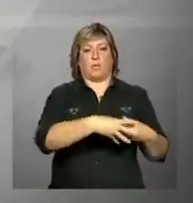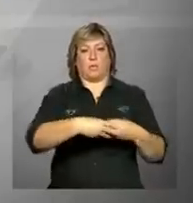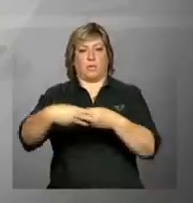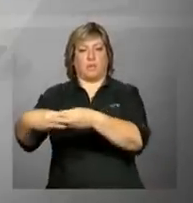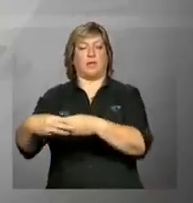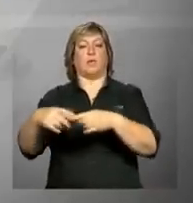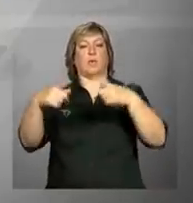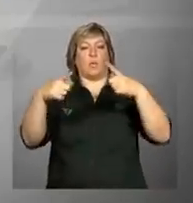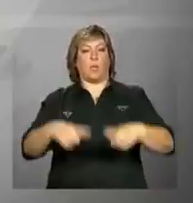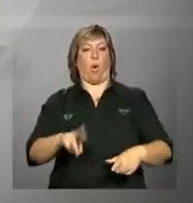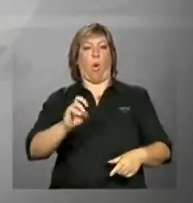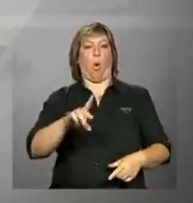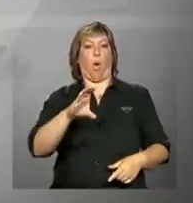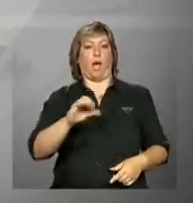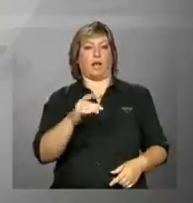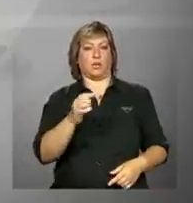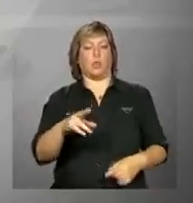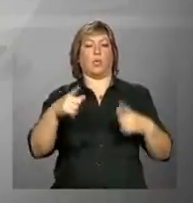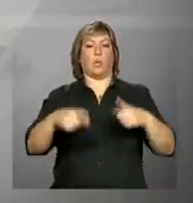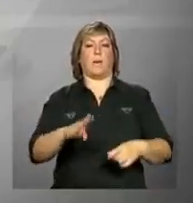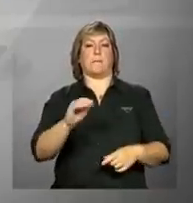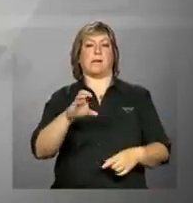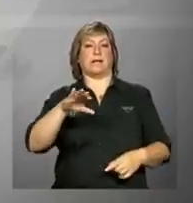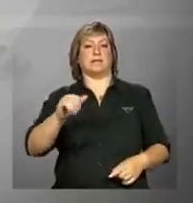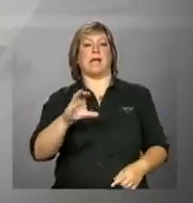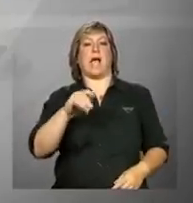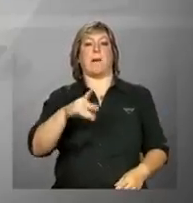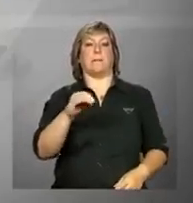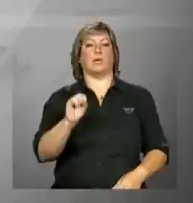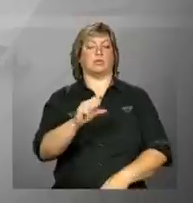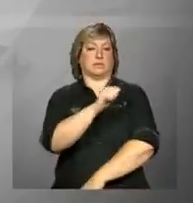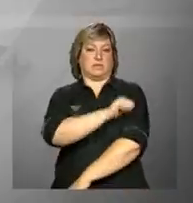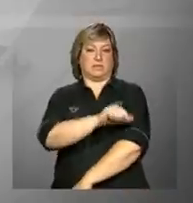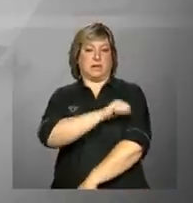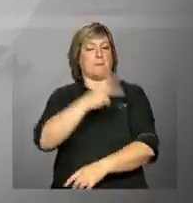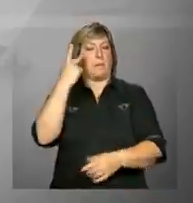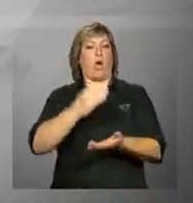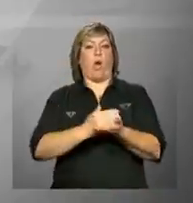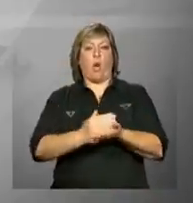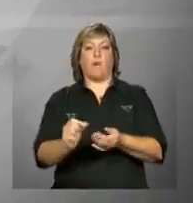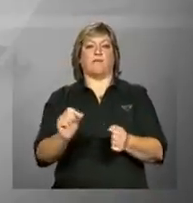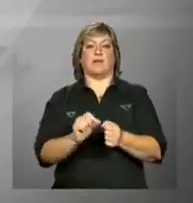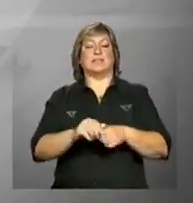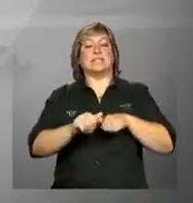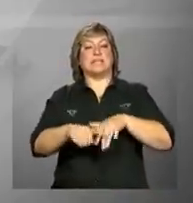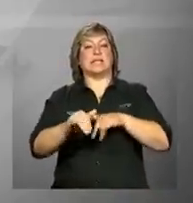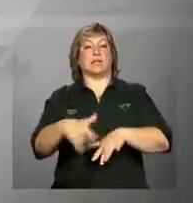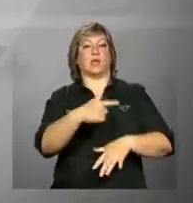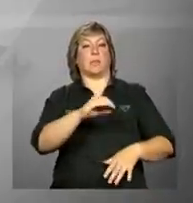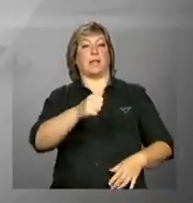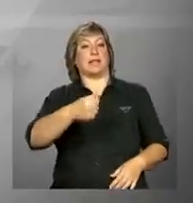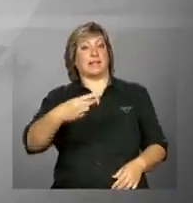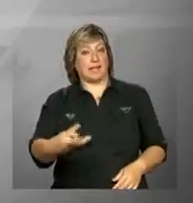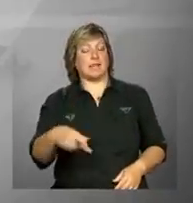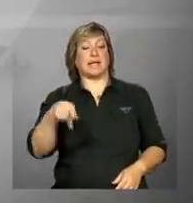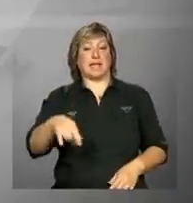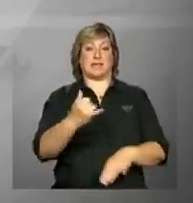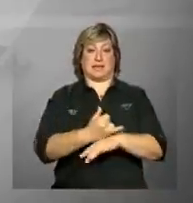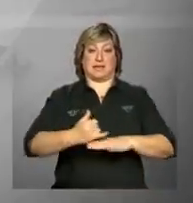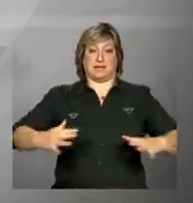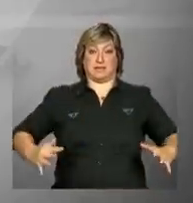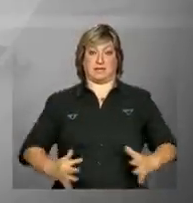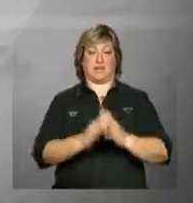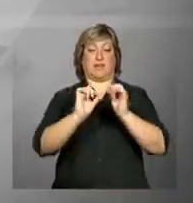para o campo de Roncador Na bacia de Campos, litoral do Rio de Janeiro Para o início da operação em setembro de 2013 A plataforma